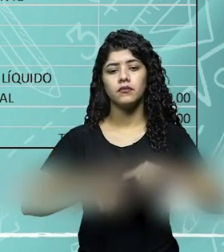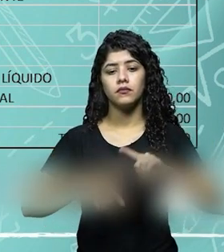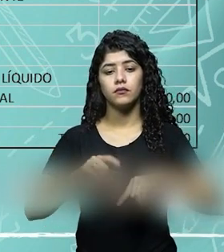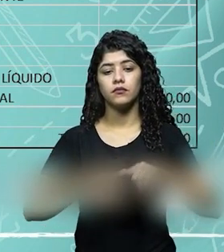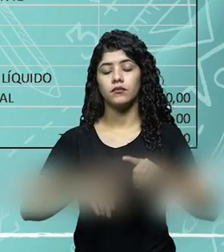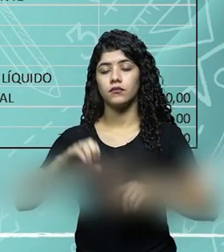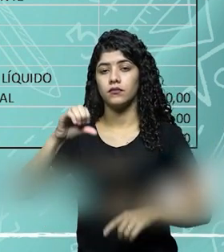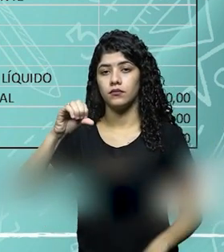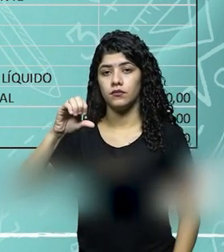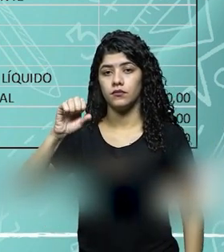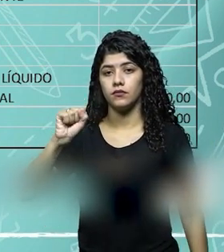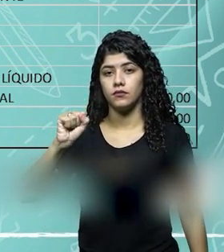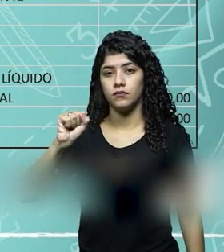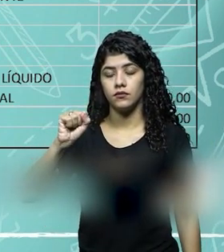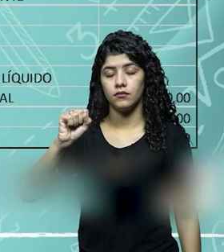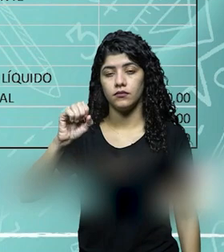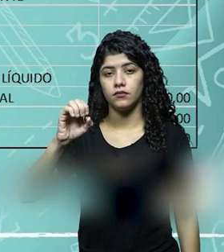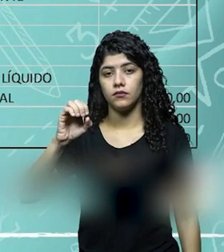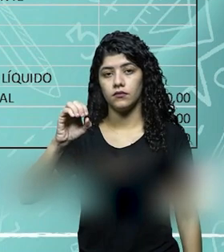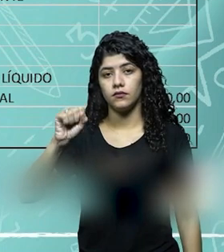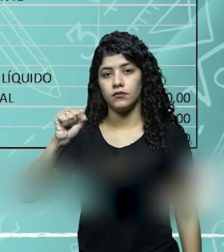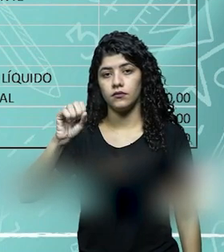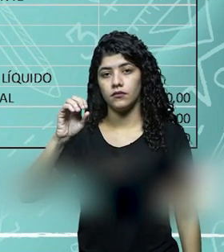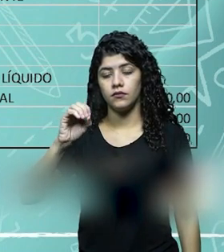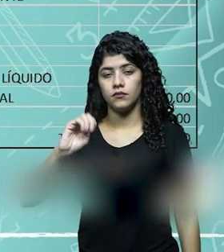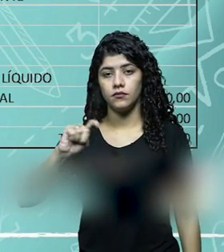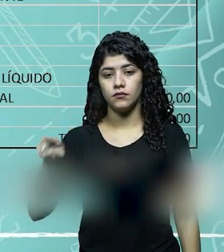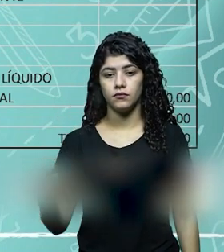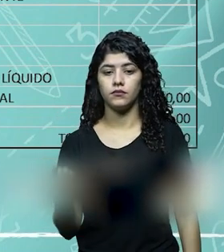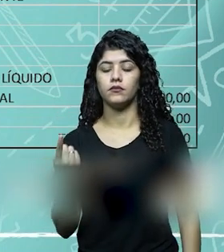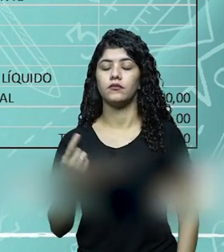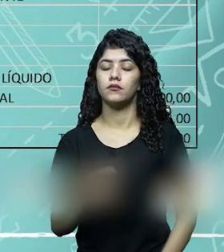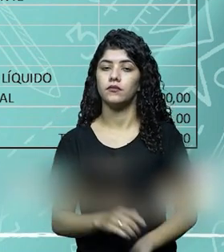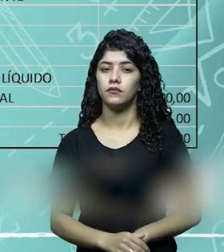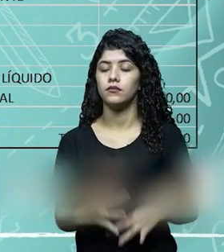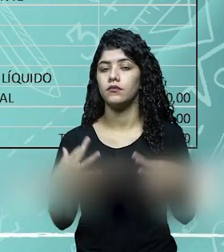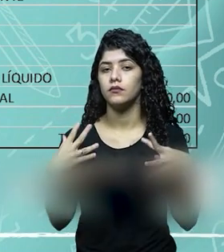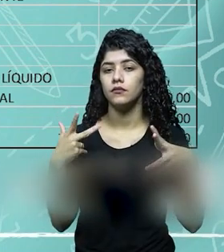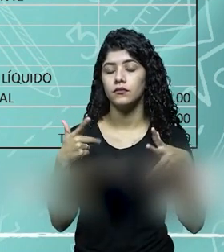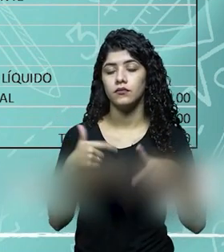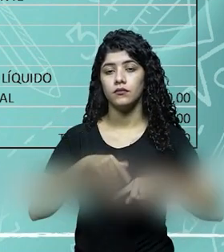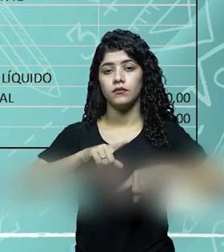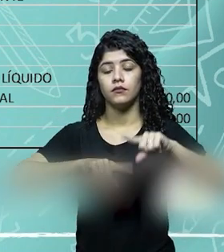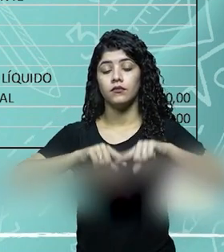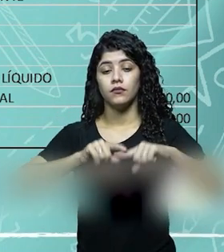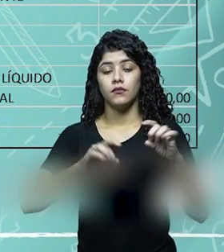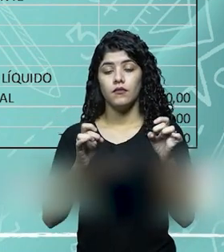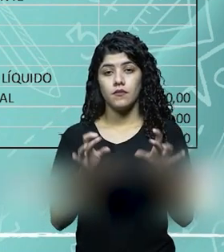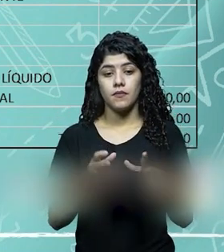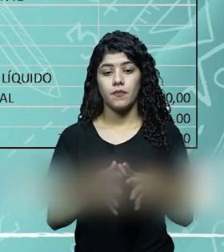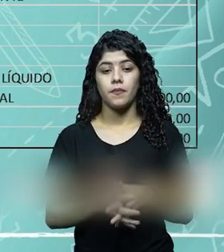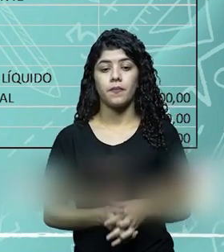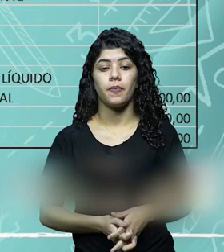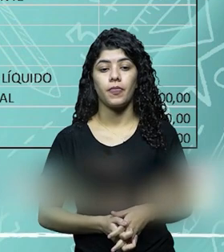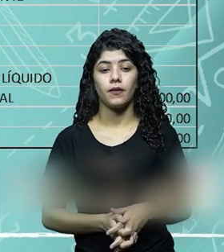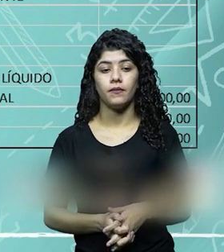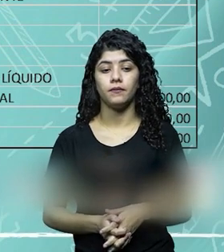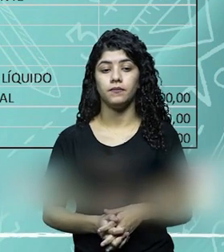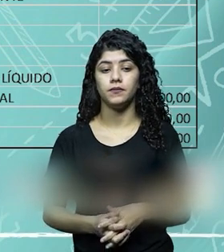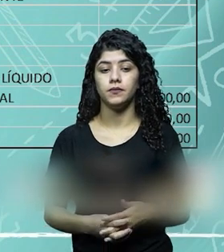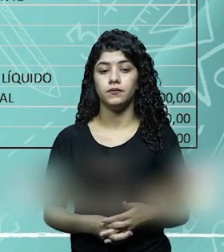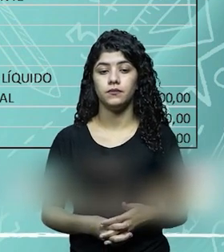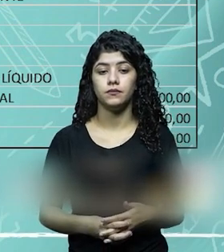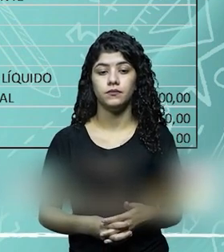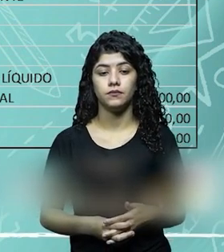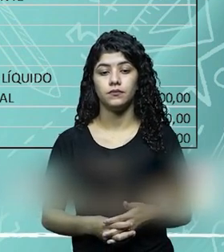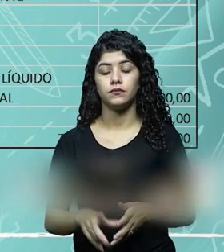custo dos produtos vendidos, 80 mil e 950, que foi o que? A baixa do estoque total, então o custo dos produtos vendidos foram 80 mil